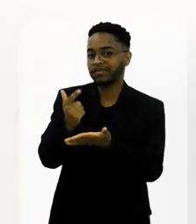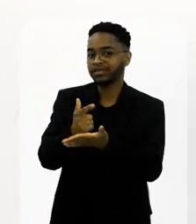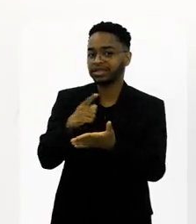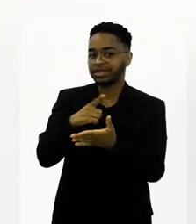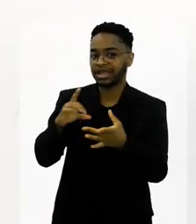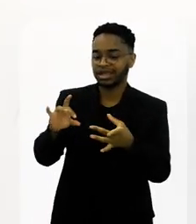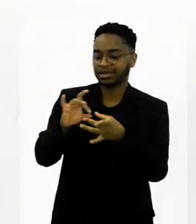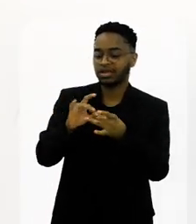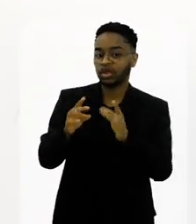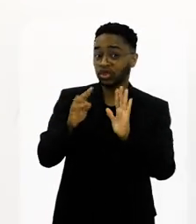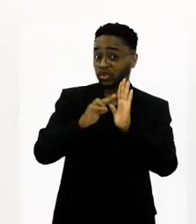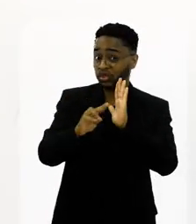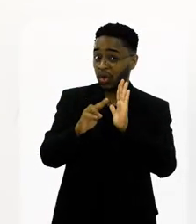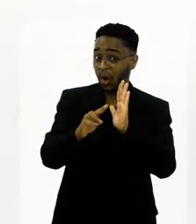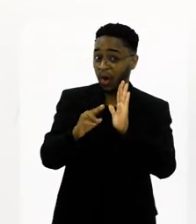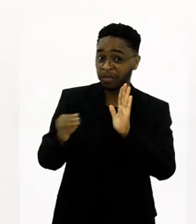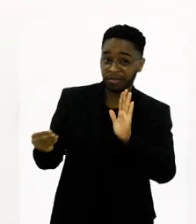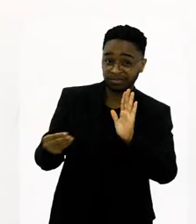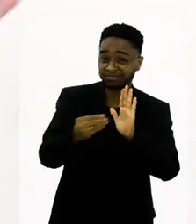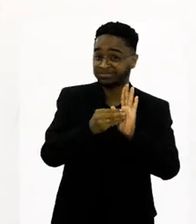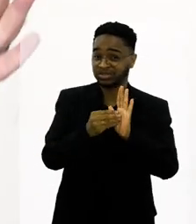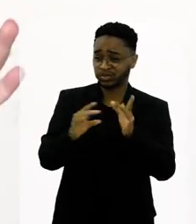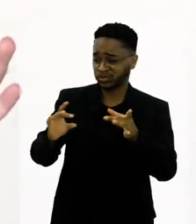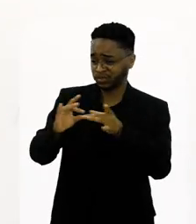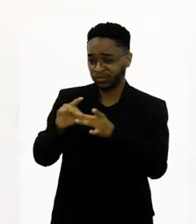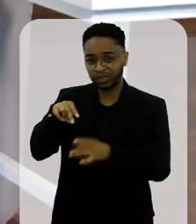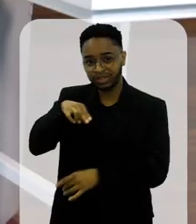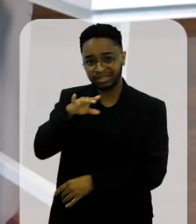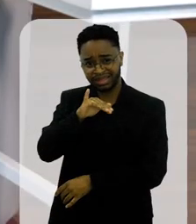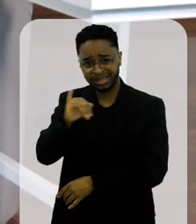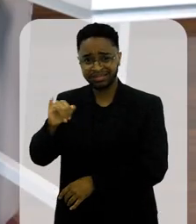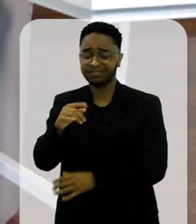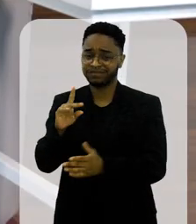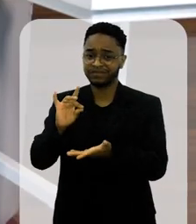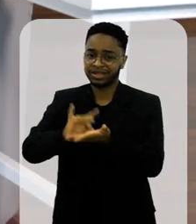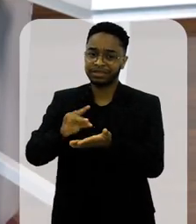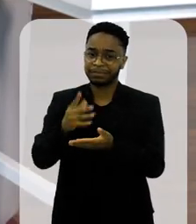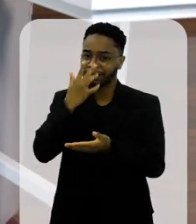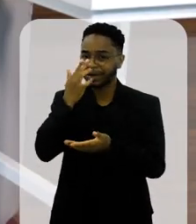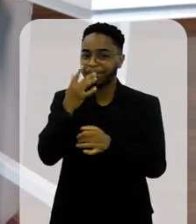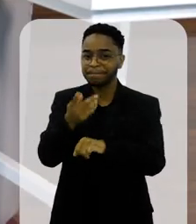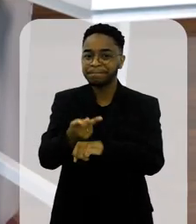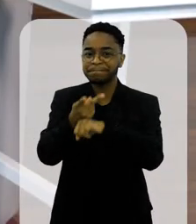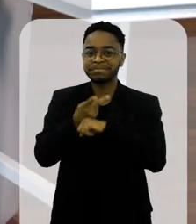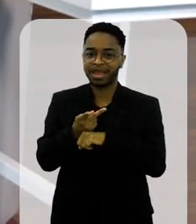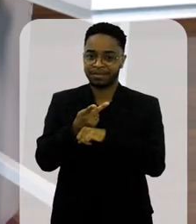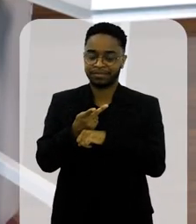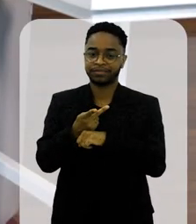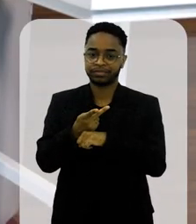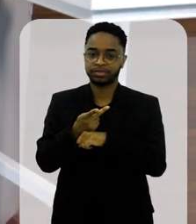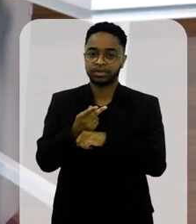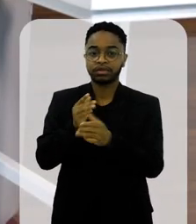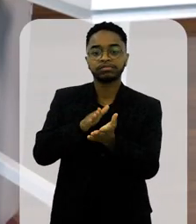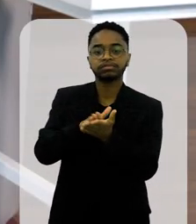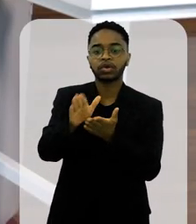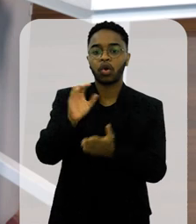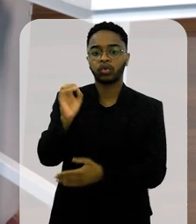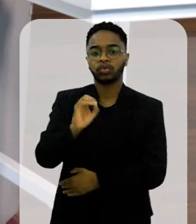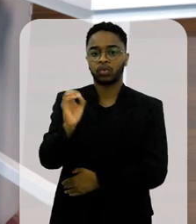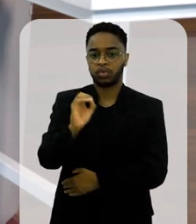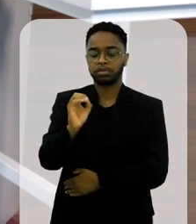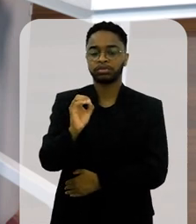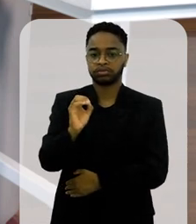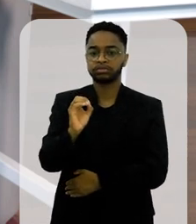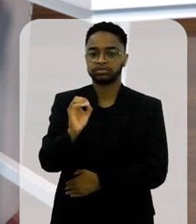livro que vai ter meu nomezinho lá na capa, do lado do nome do Ney Lopes, Isso aí é prêmio, né? Isso aí é prêmio. Vai sair